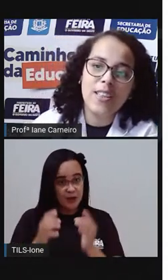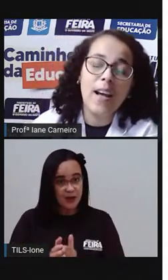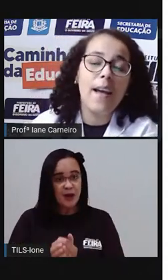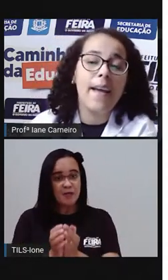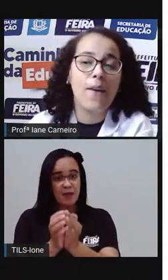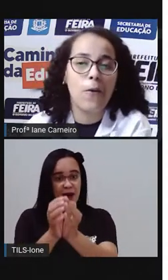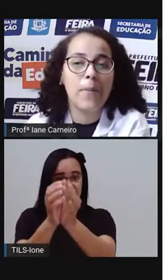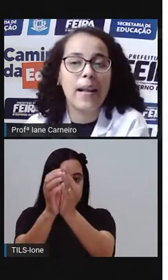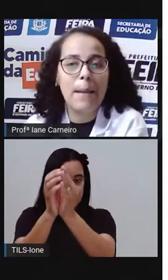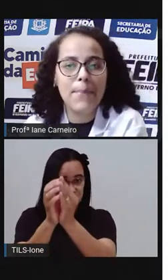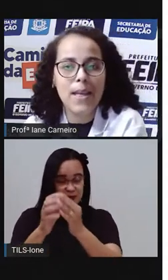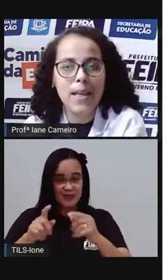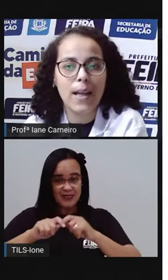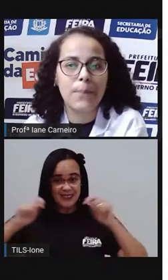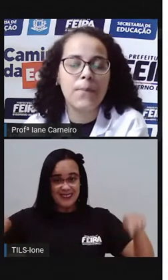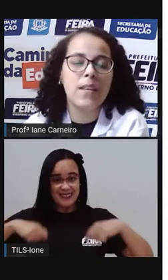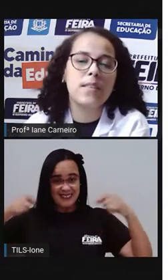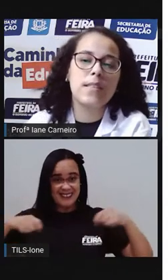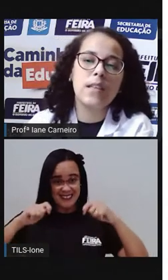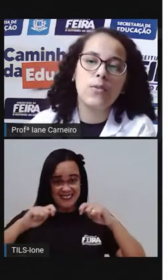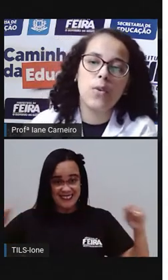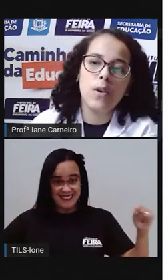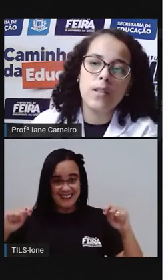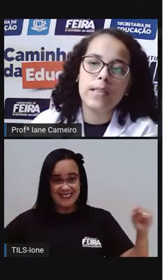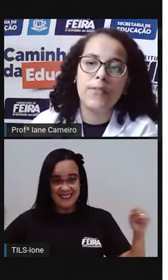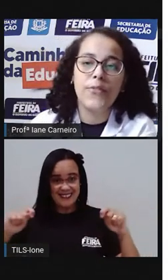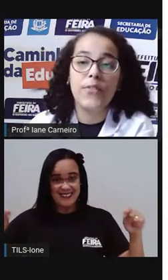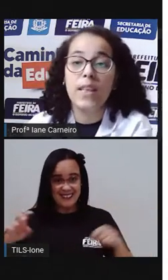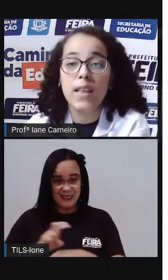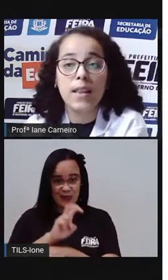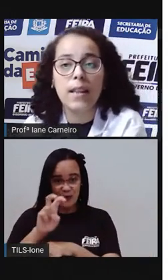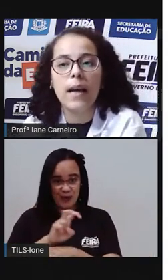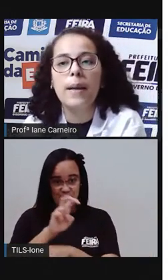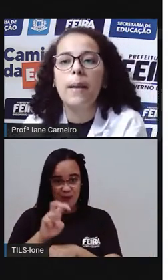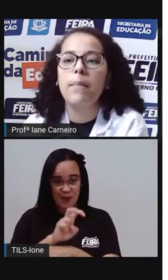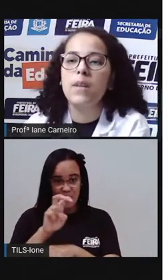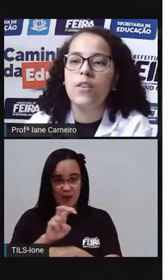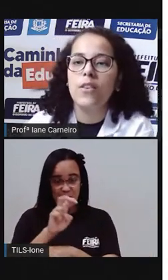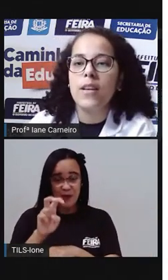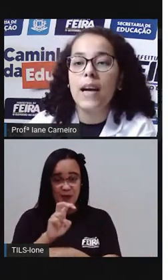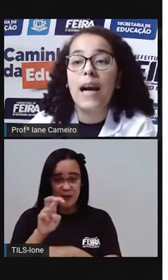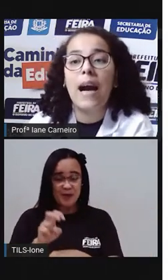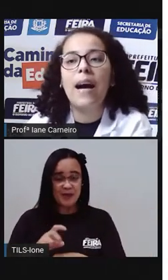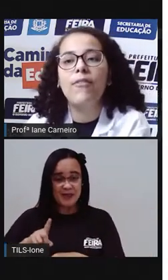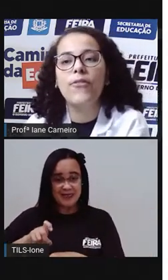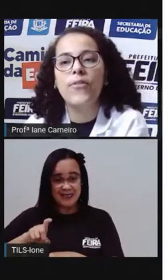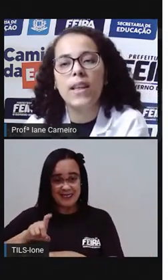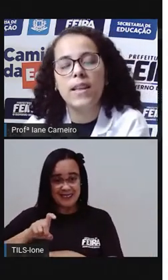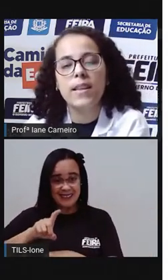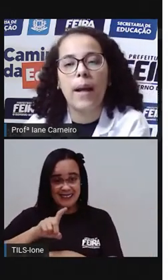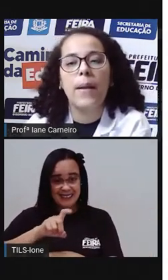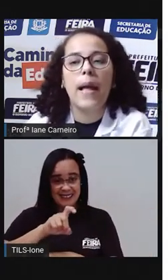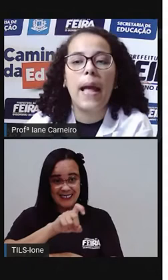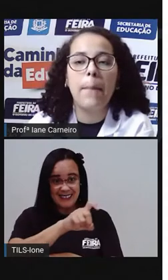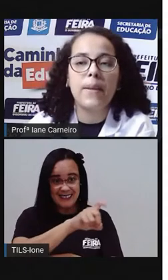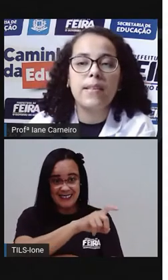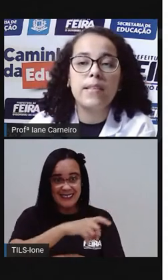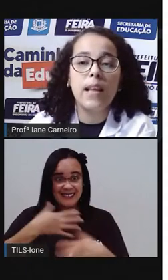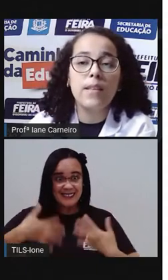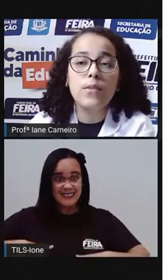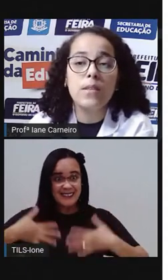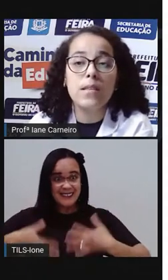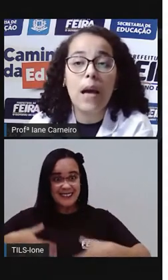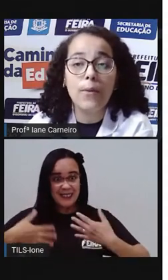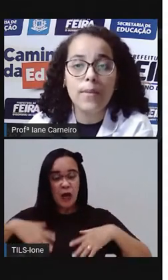em tira, é cobra caipira. Sinuosa, fita. Minhoca, aflita. É